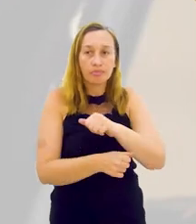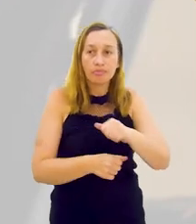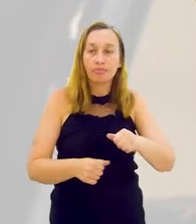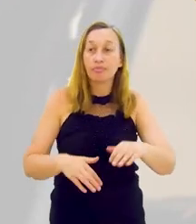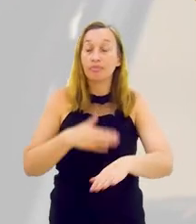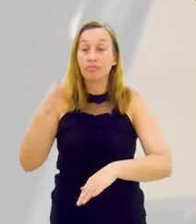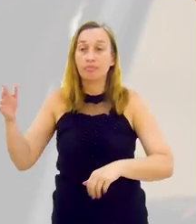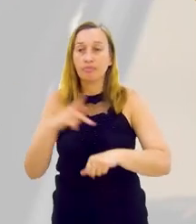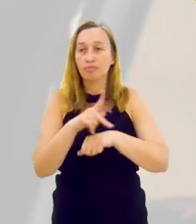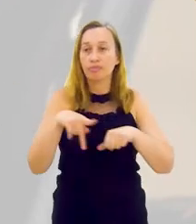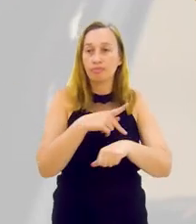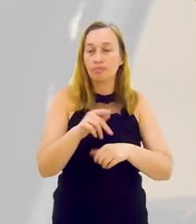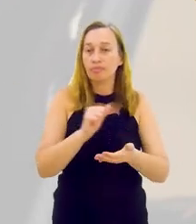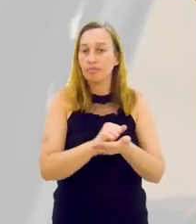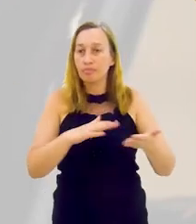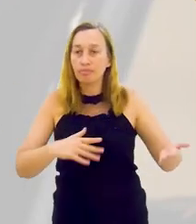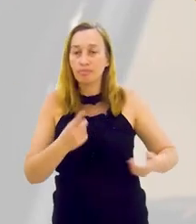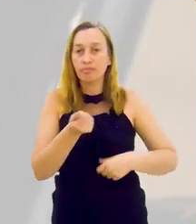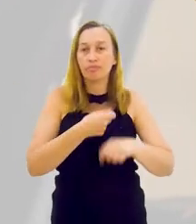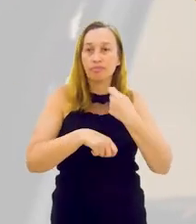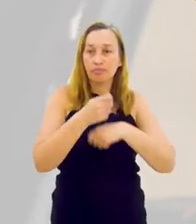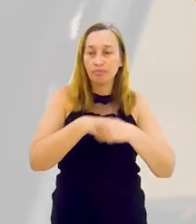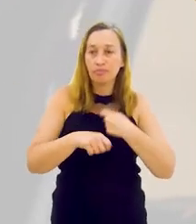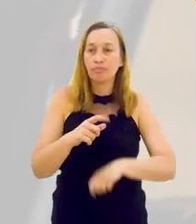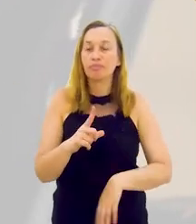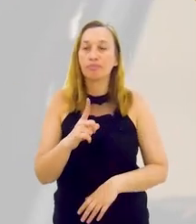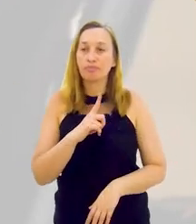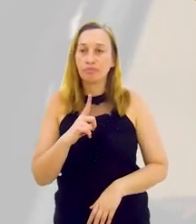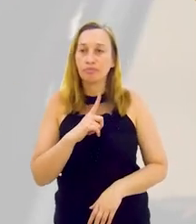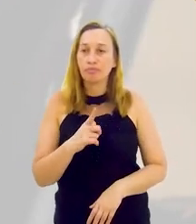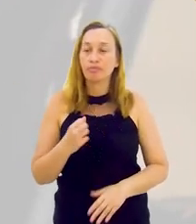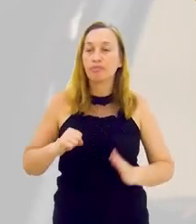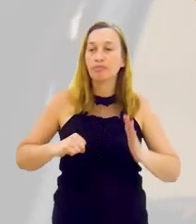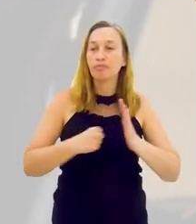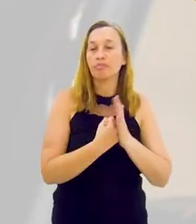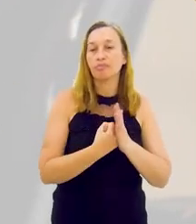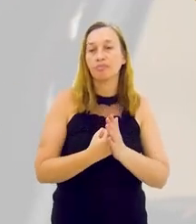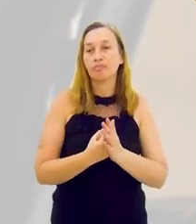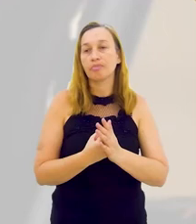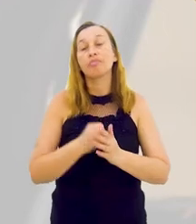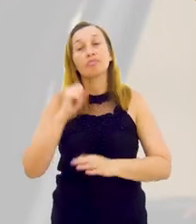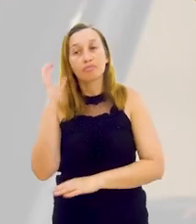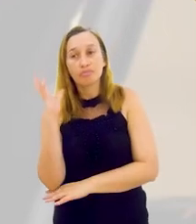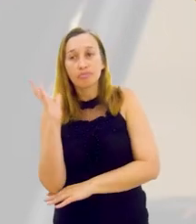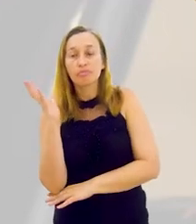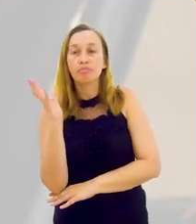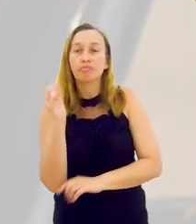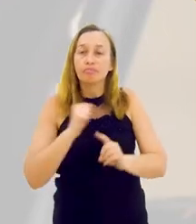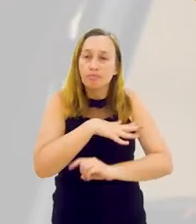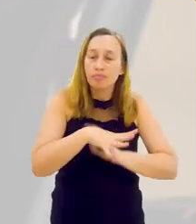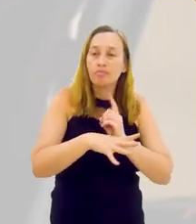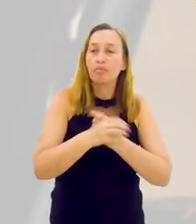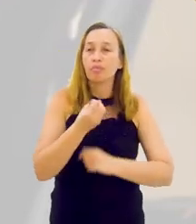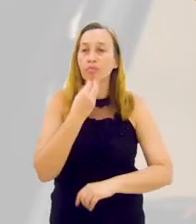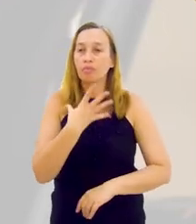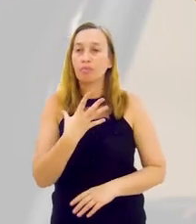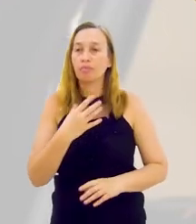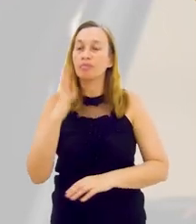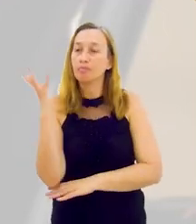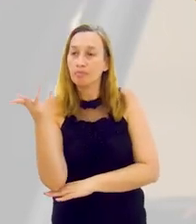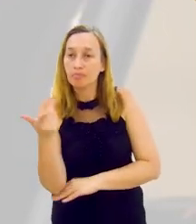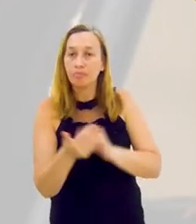de fundos de investimentos internacionais, que, além da atividade econômica, você deve gerar aí um impacto social